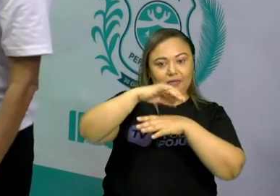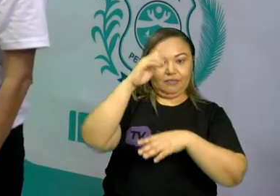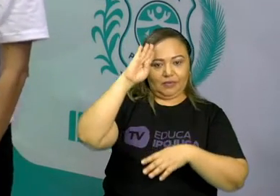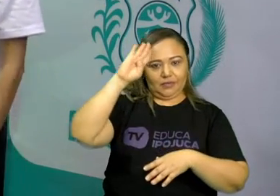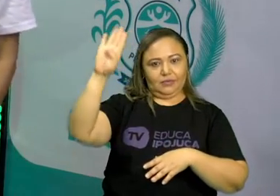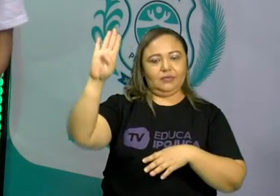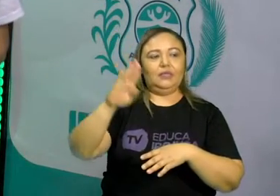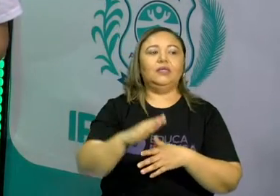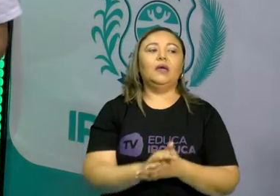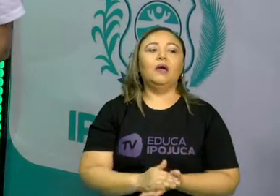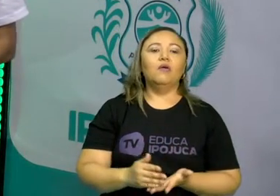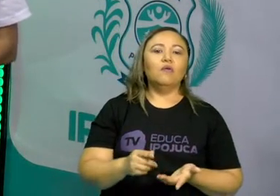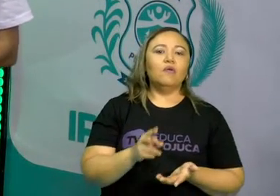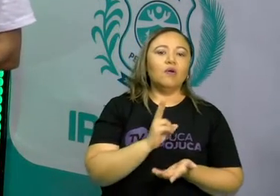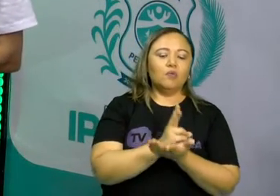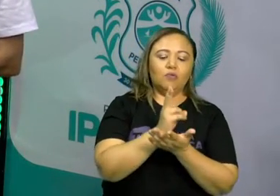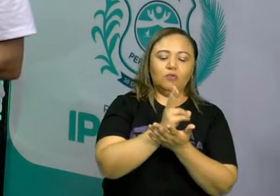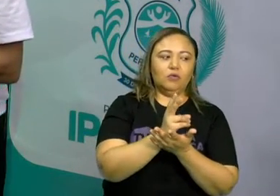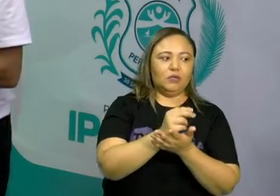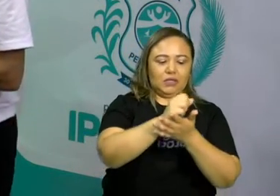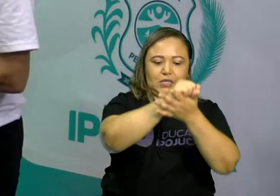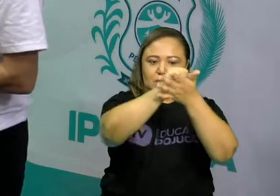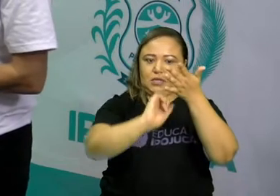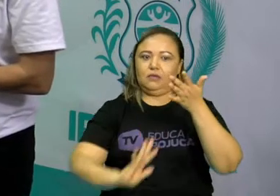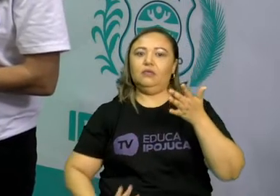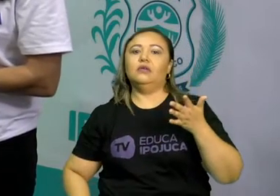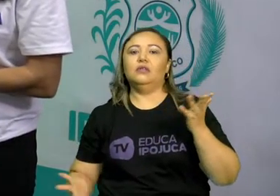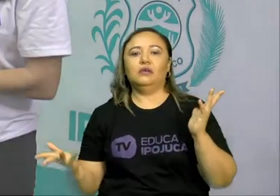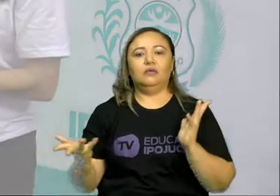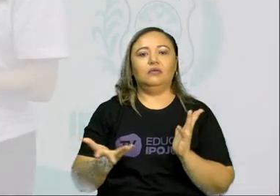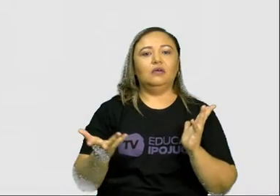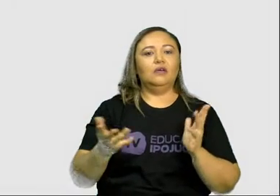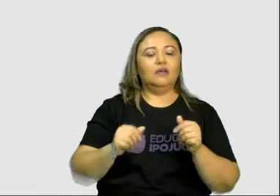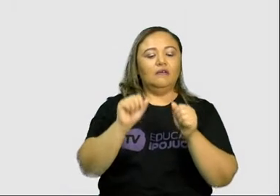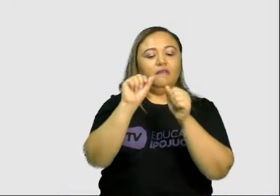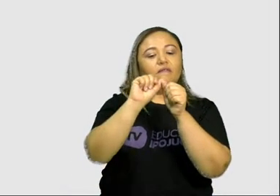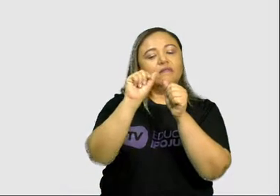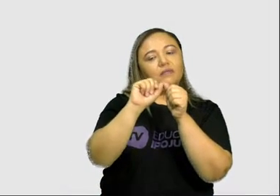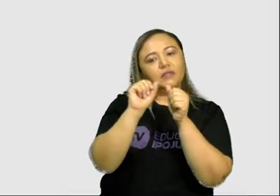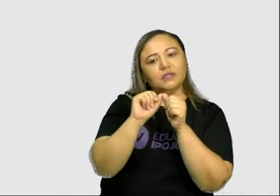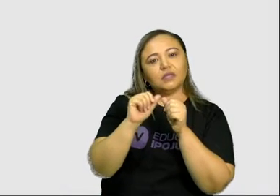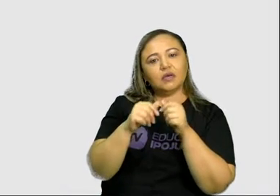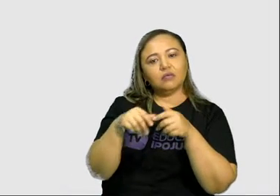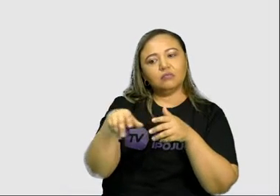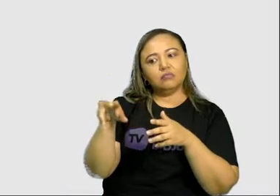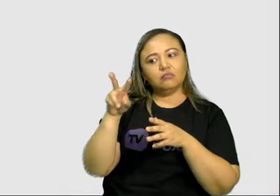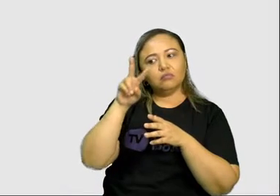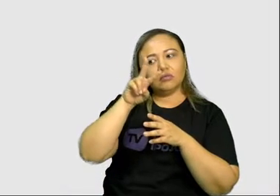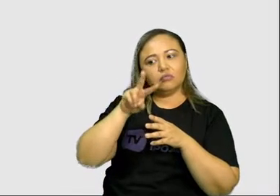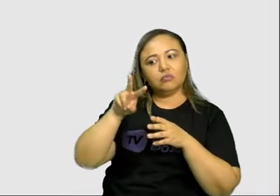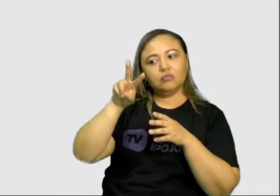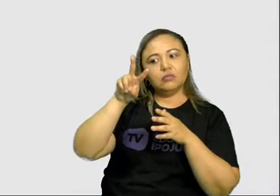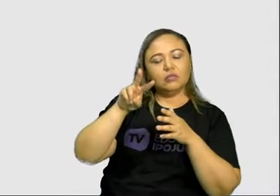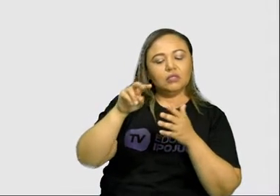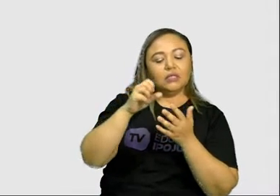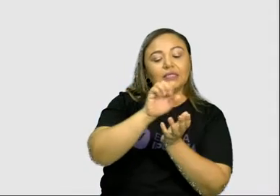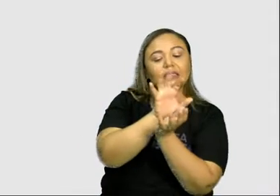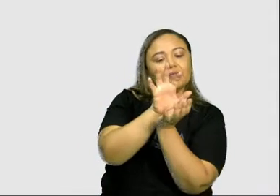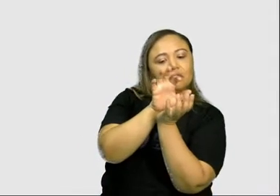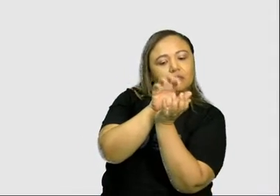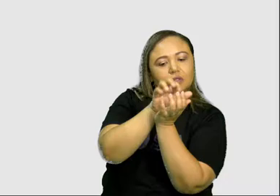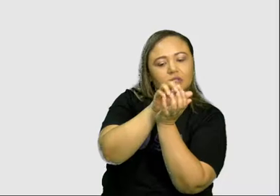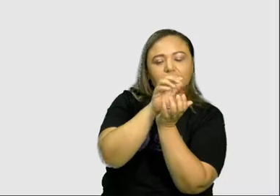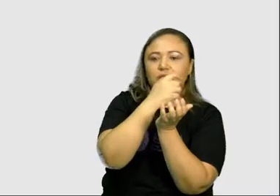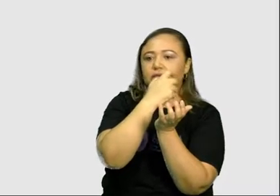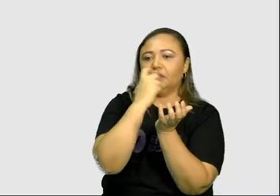Então, e vamos aqui à nossa atividade. Faça uma observação e descubra quantos dentes